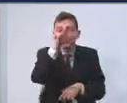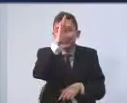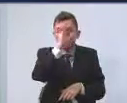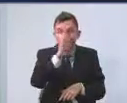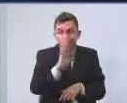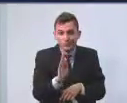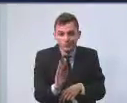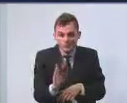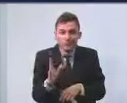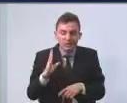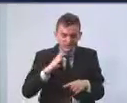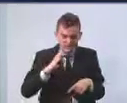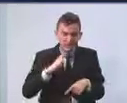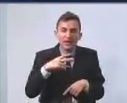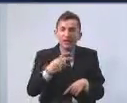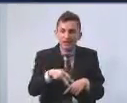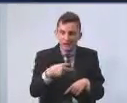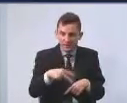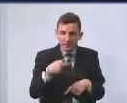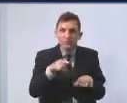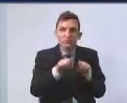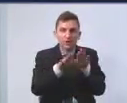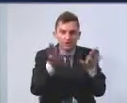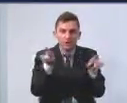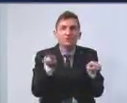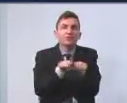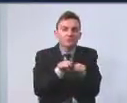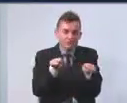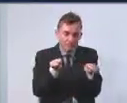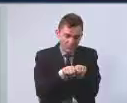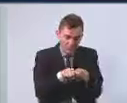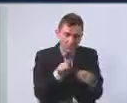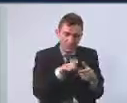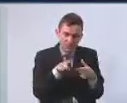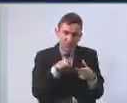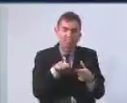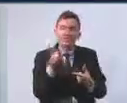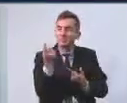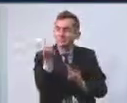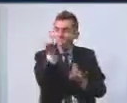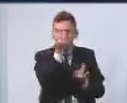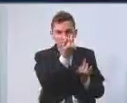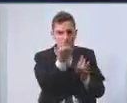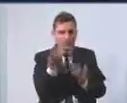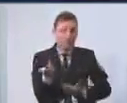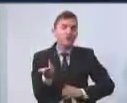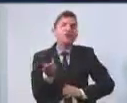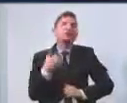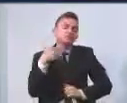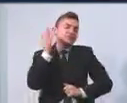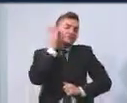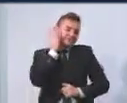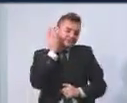incluída neste contexto. Está incluída neste contexto. E que é uma enorme